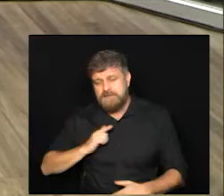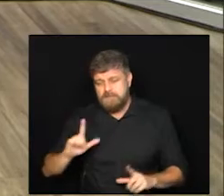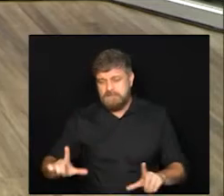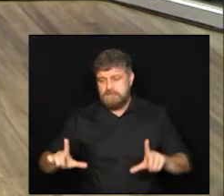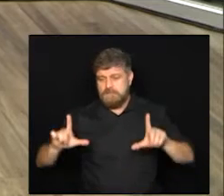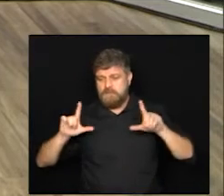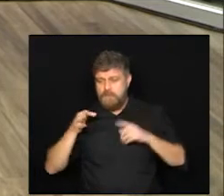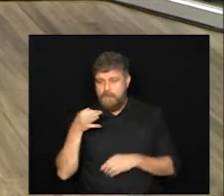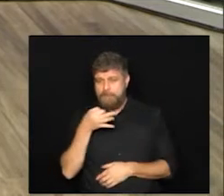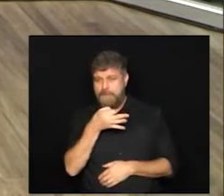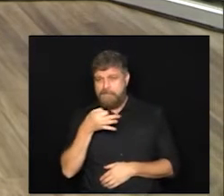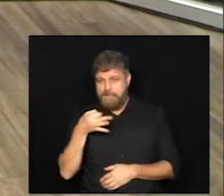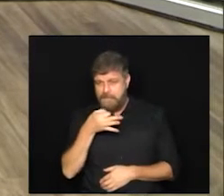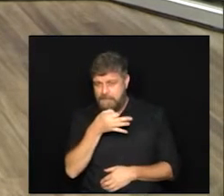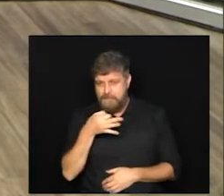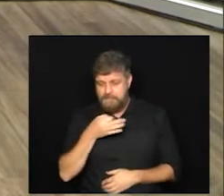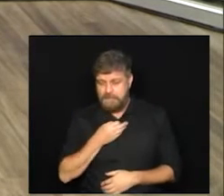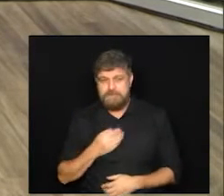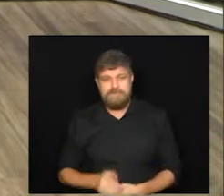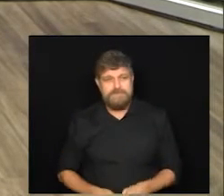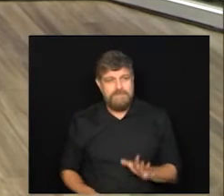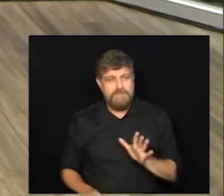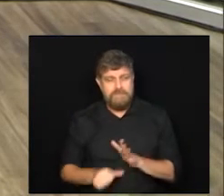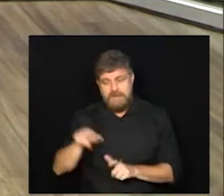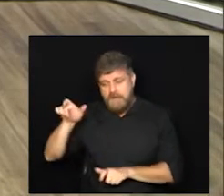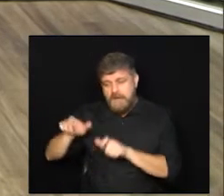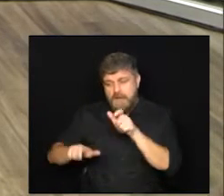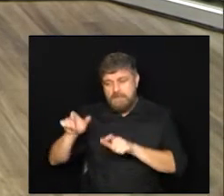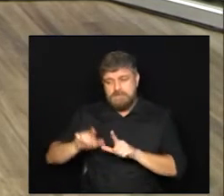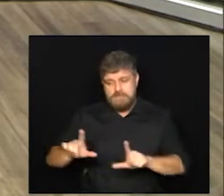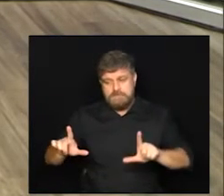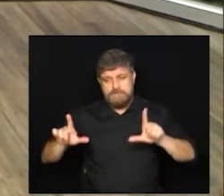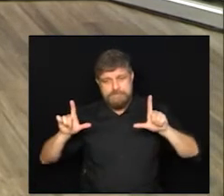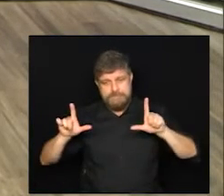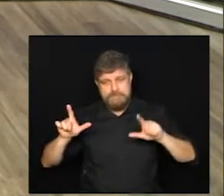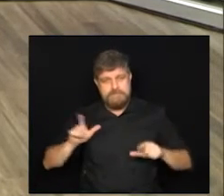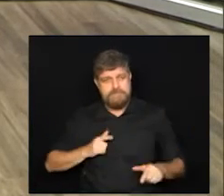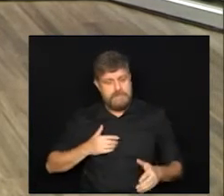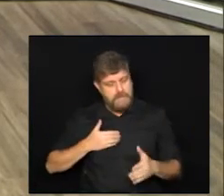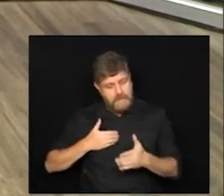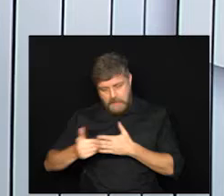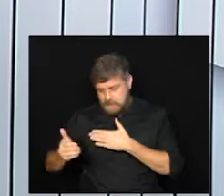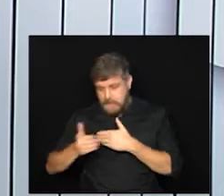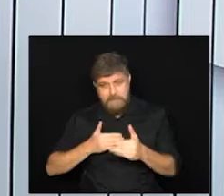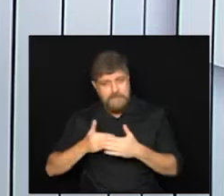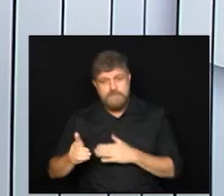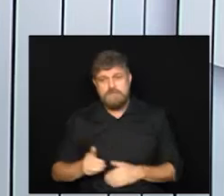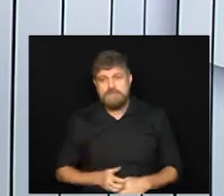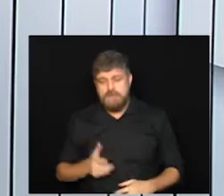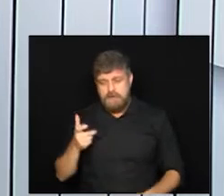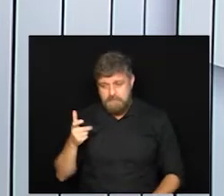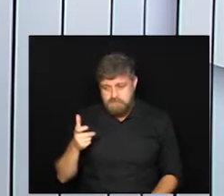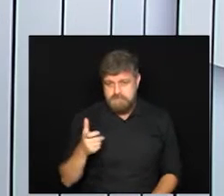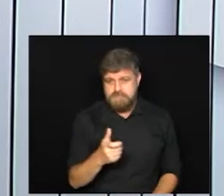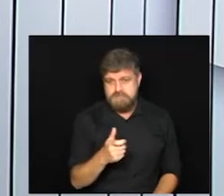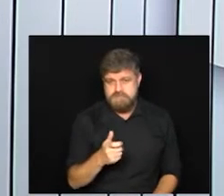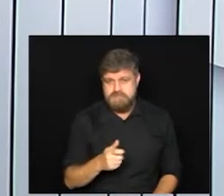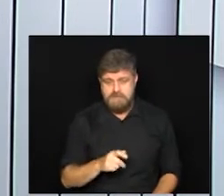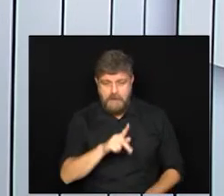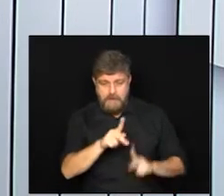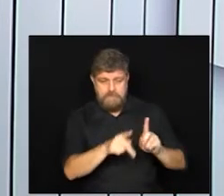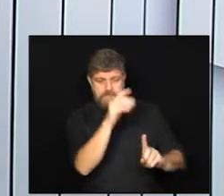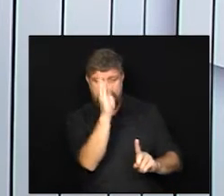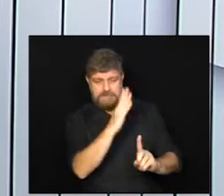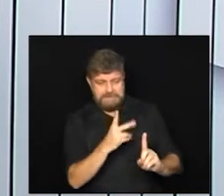Câmara Total e primeiro para quem está nos assistindo independentemente de qual vacina o brasileiro